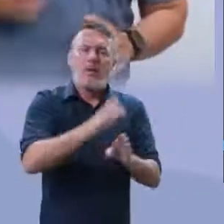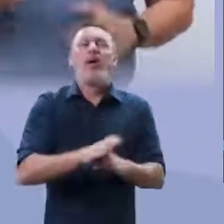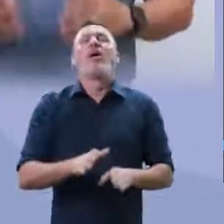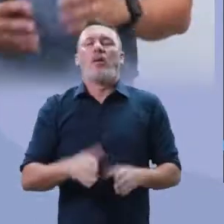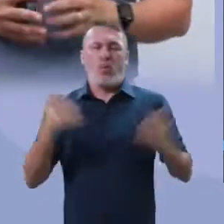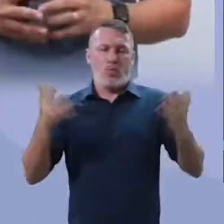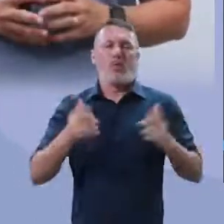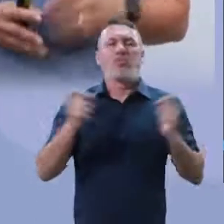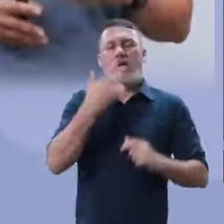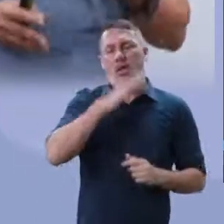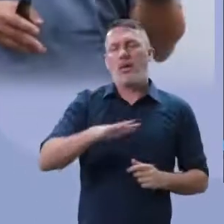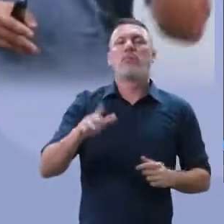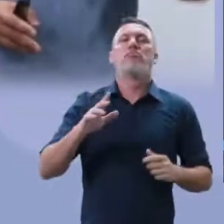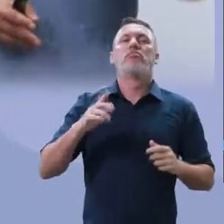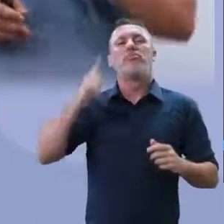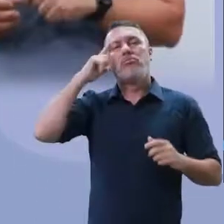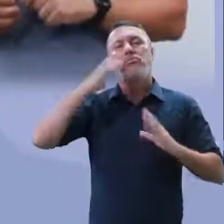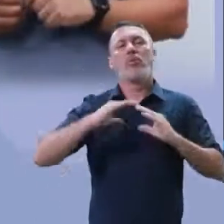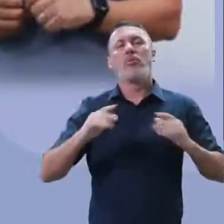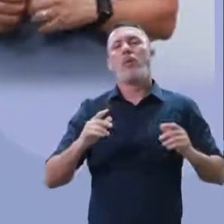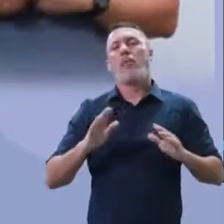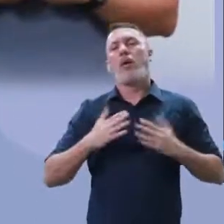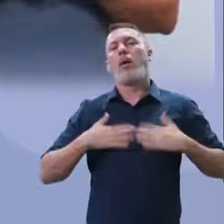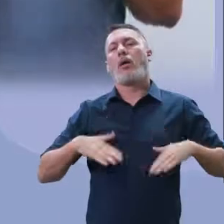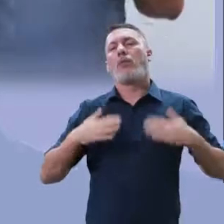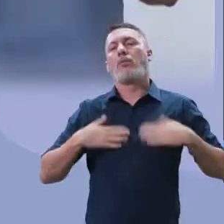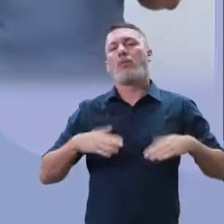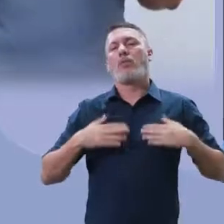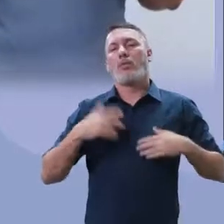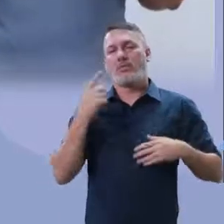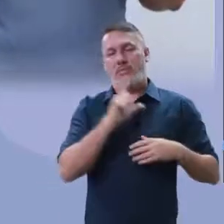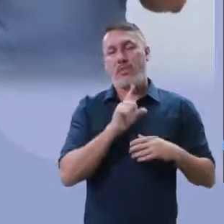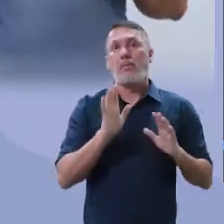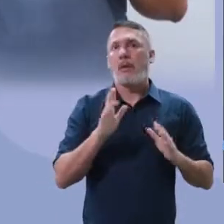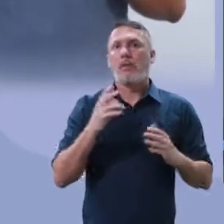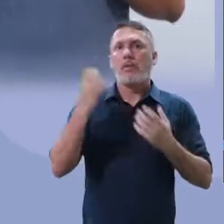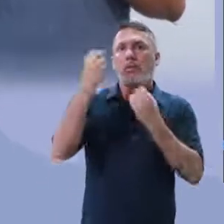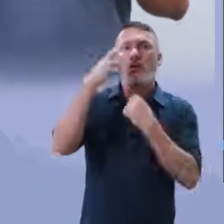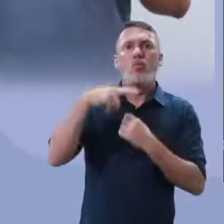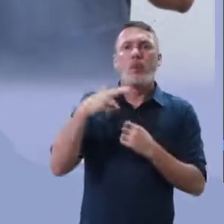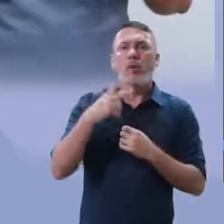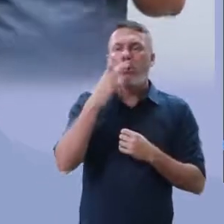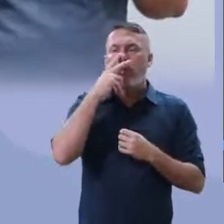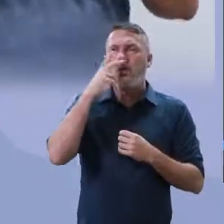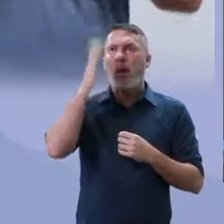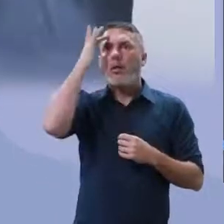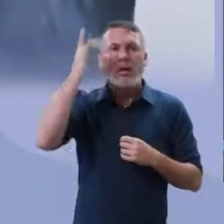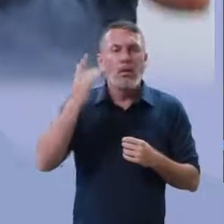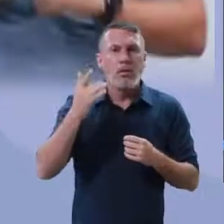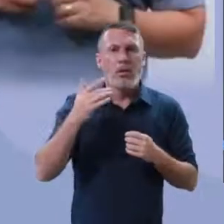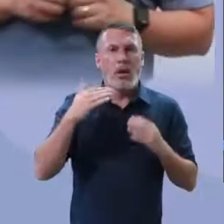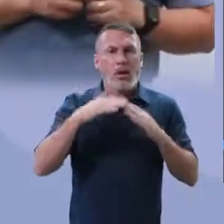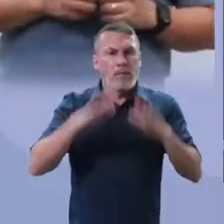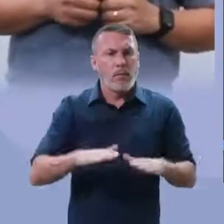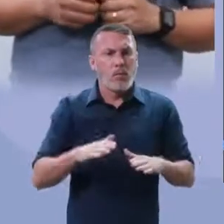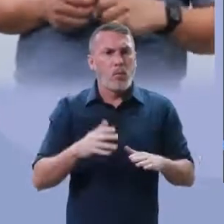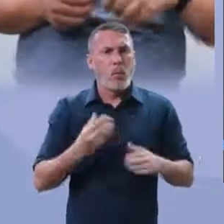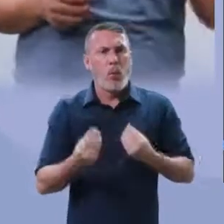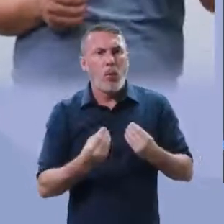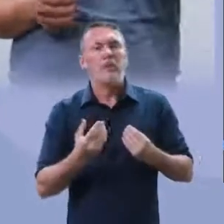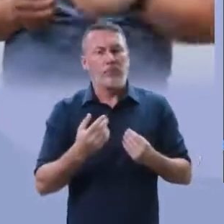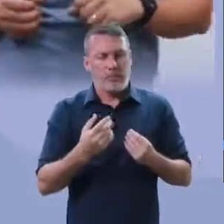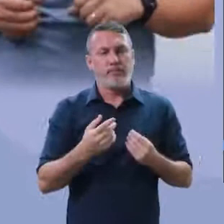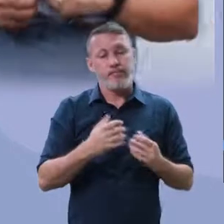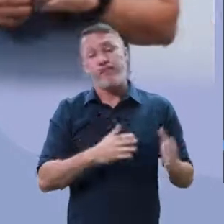hoje as crianças estenderiam muito. Obviamente, os professores fizeram. Com maestria. Fizeram de uma forma perfeita. Depois nós temos a questão do